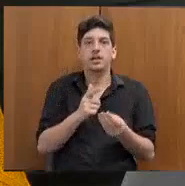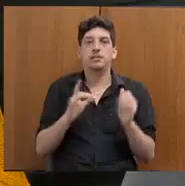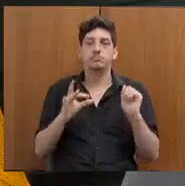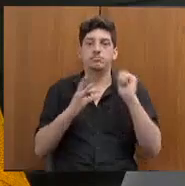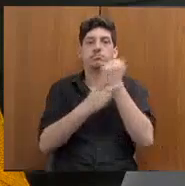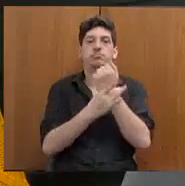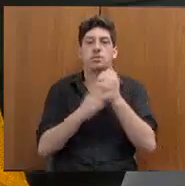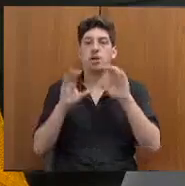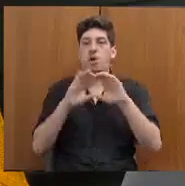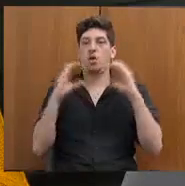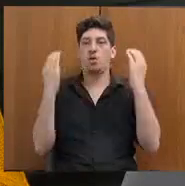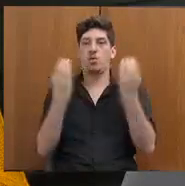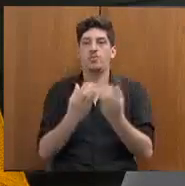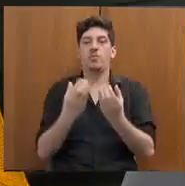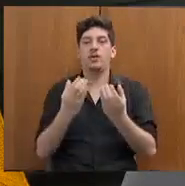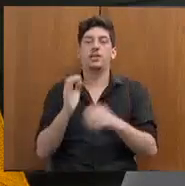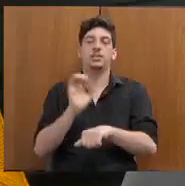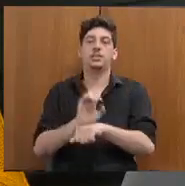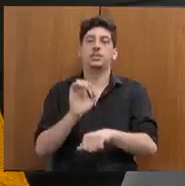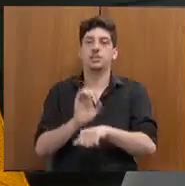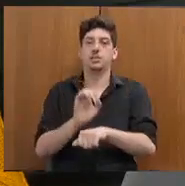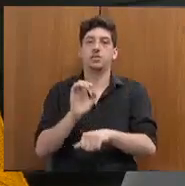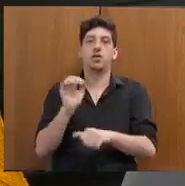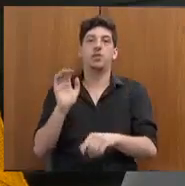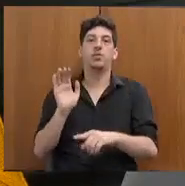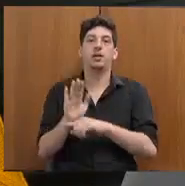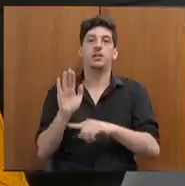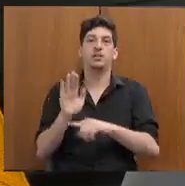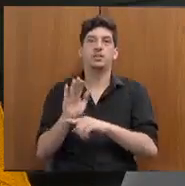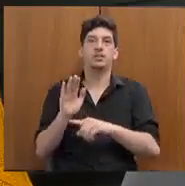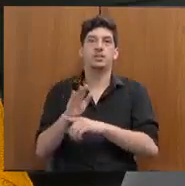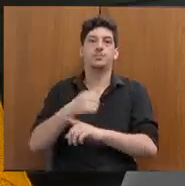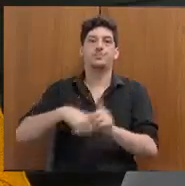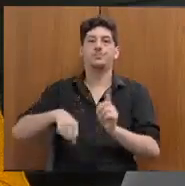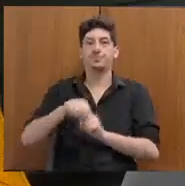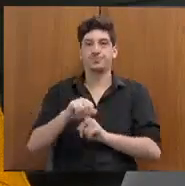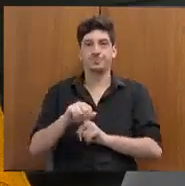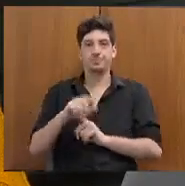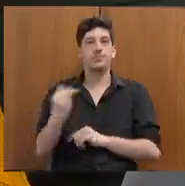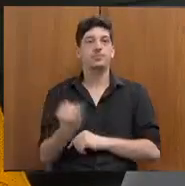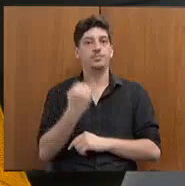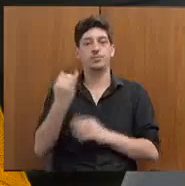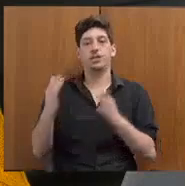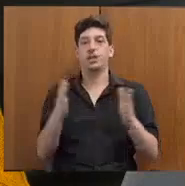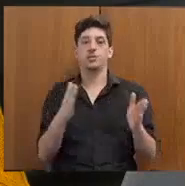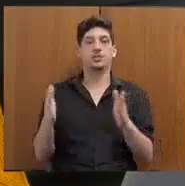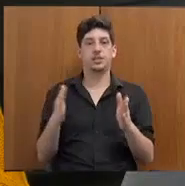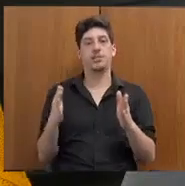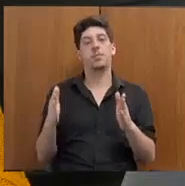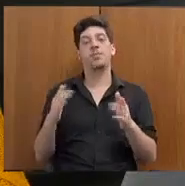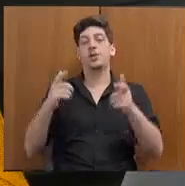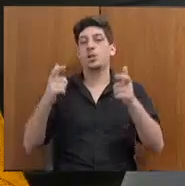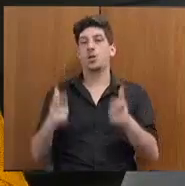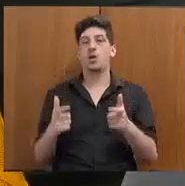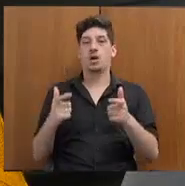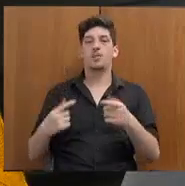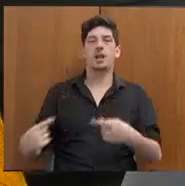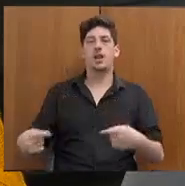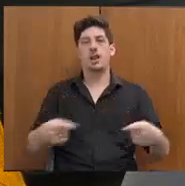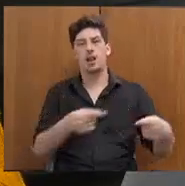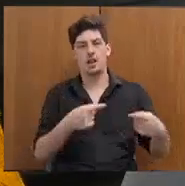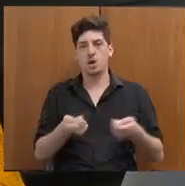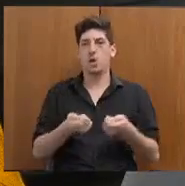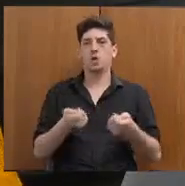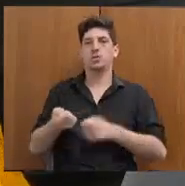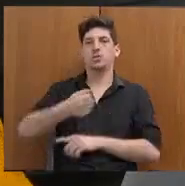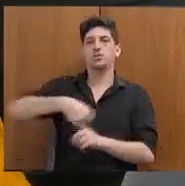da Conferência Estadual de Assistência Social. É um importante espaço de liberação e controle social da política de